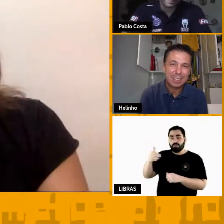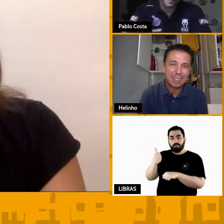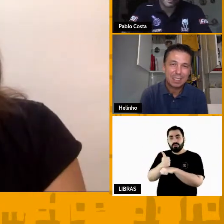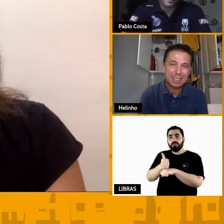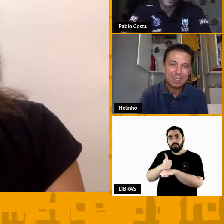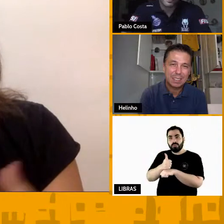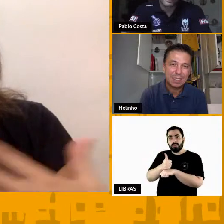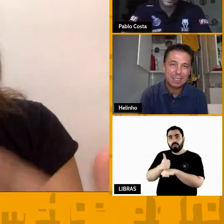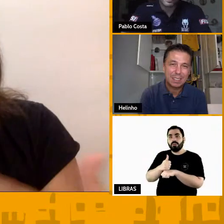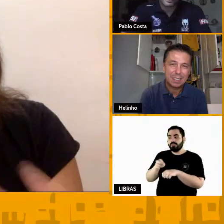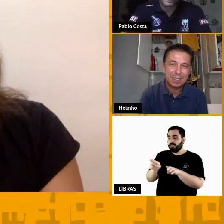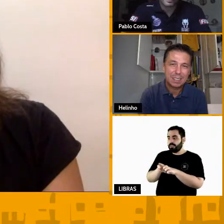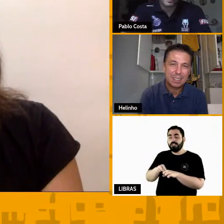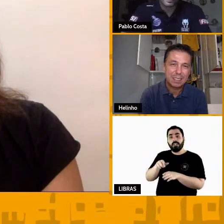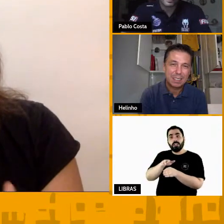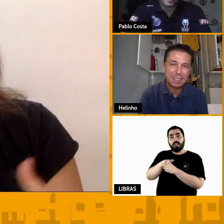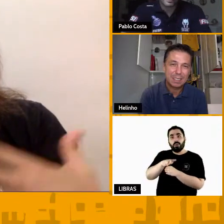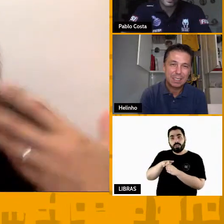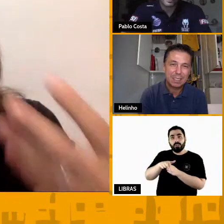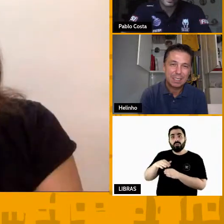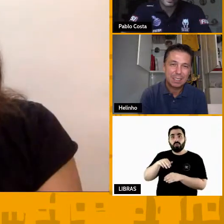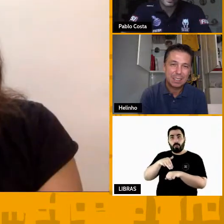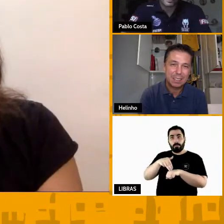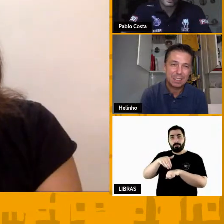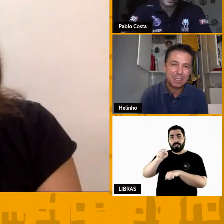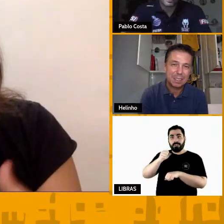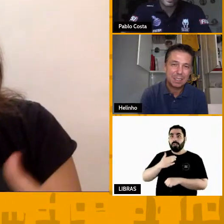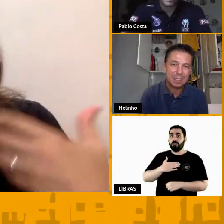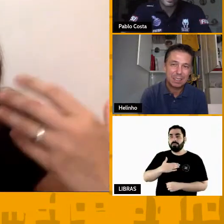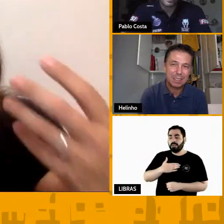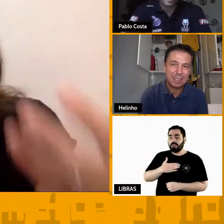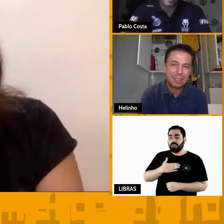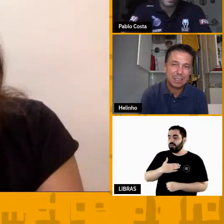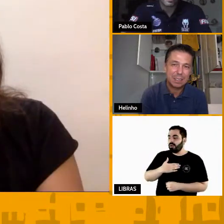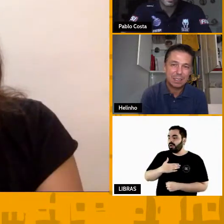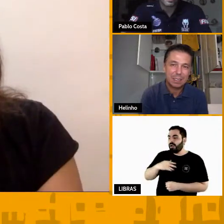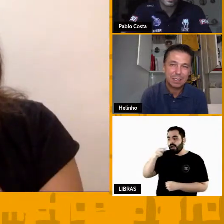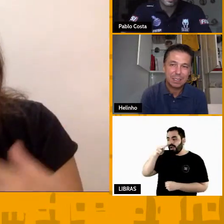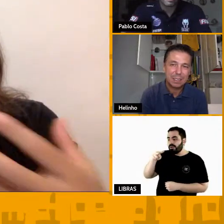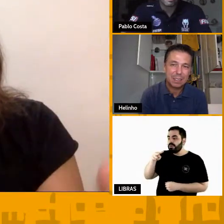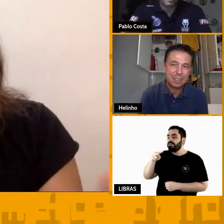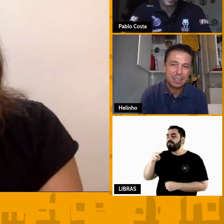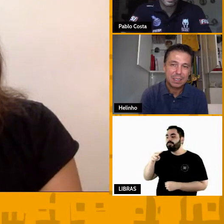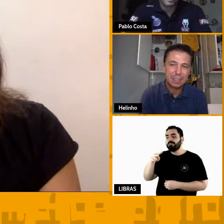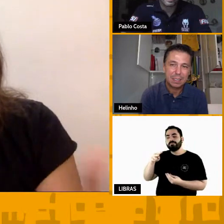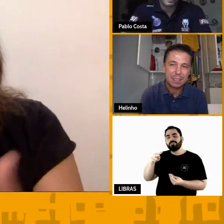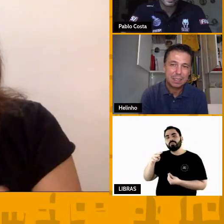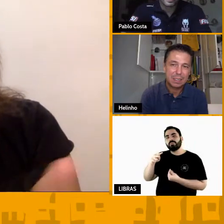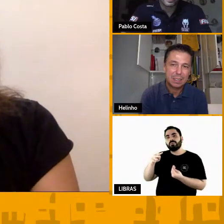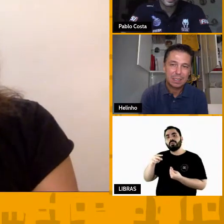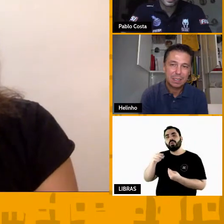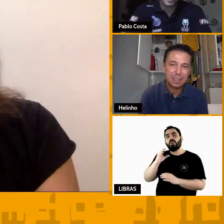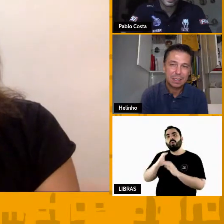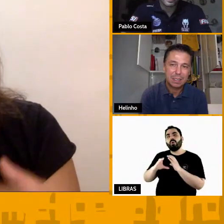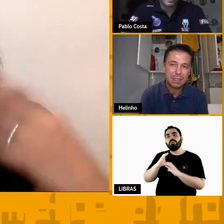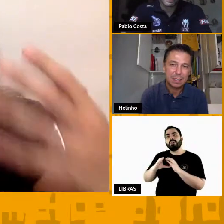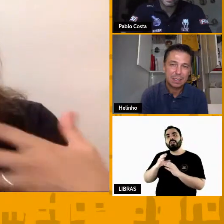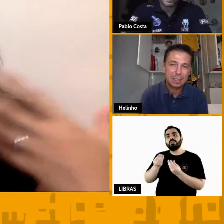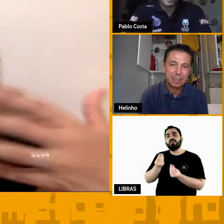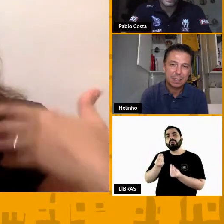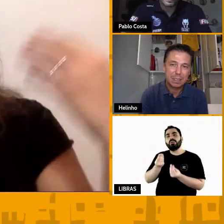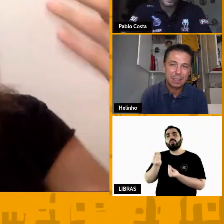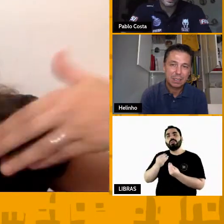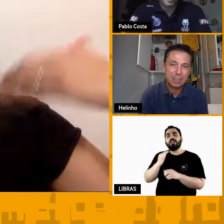foi meu orientador de mestrado, e eu fui estudar justamente relação treinador-atleta. Minha monografia foi sobre comunicação entre treinador e